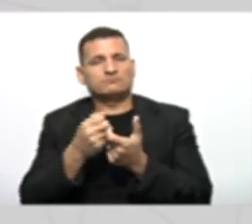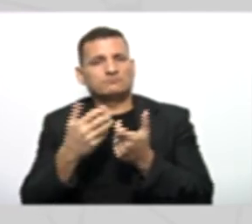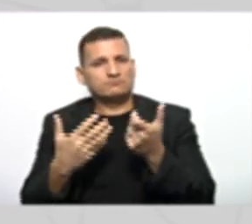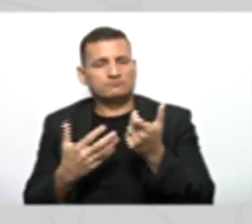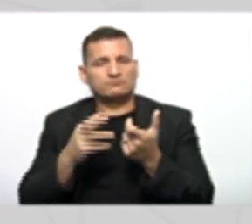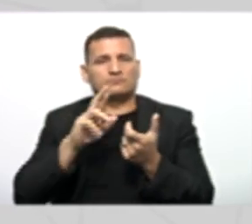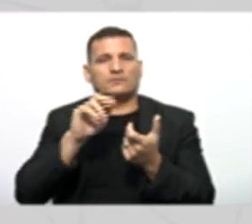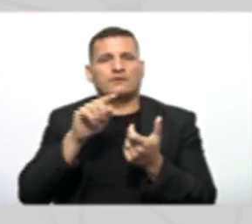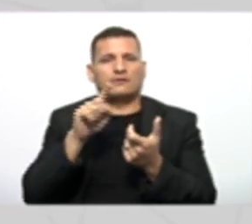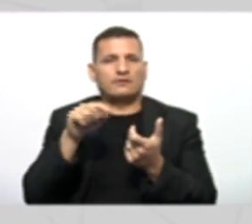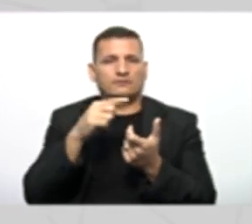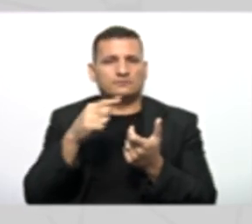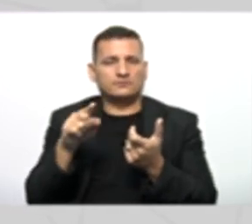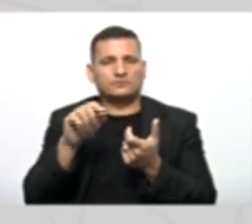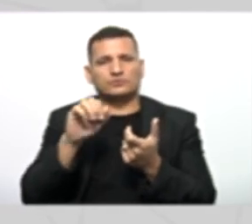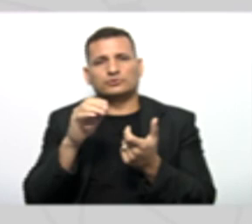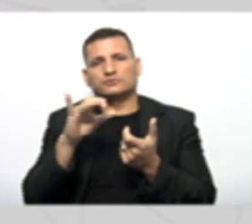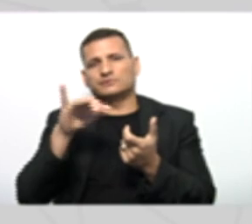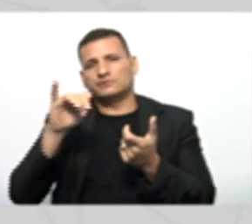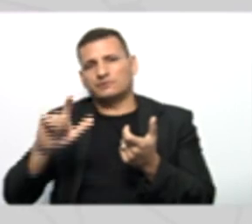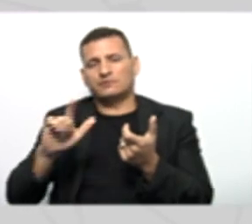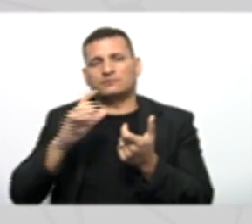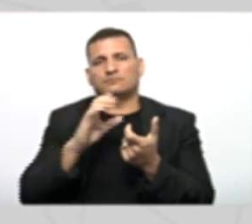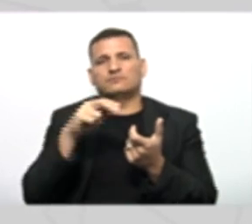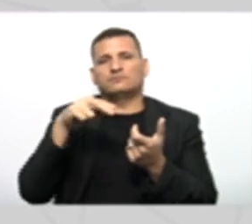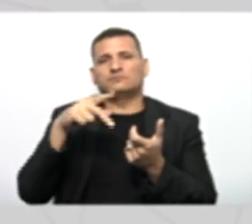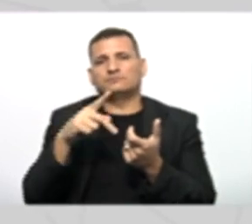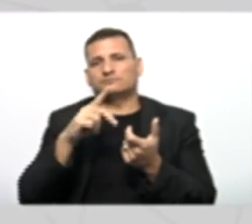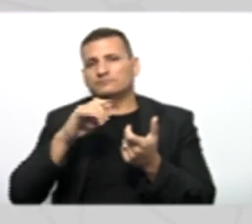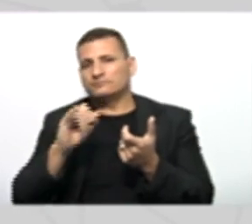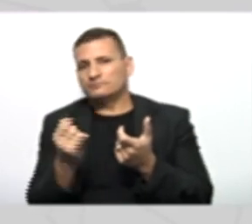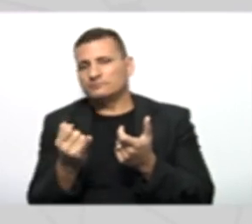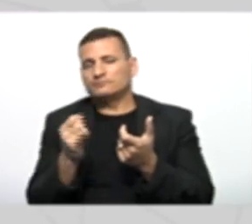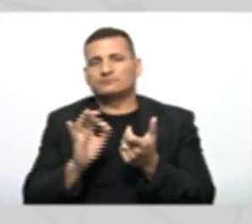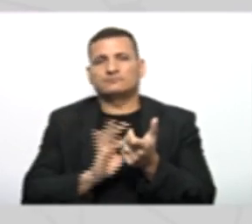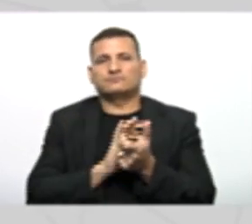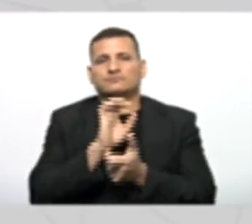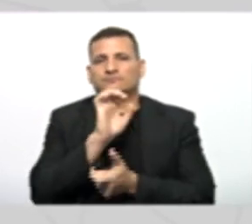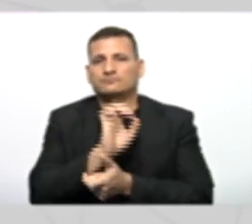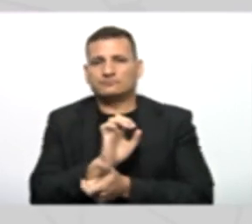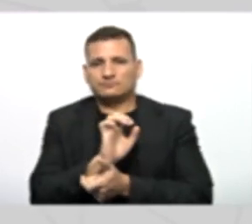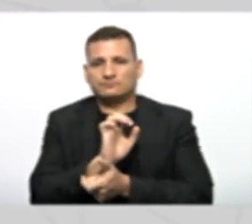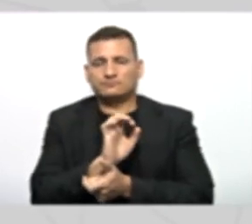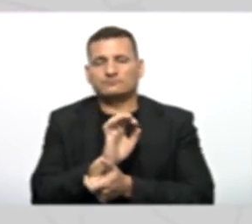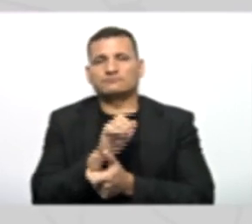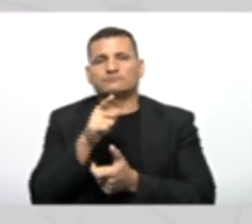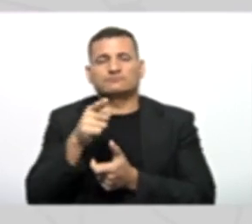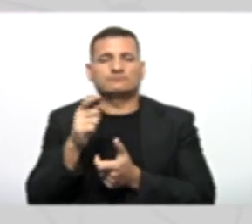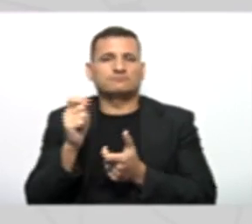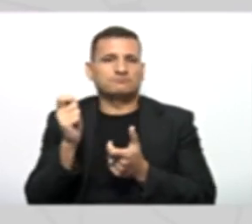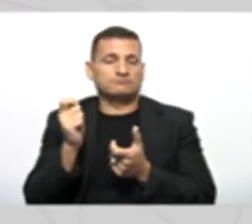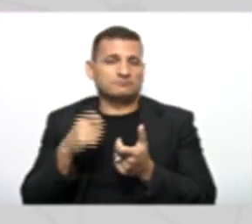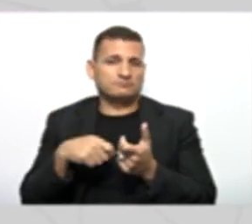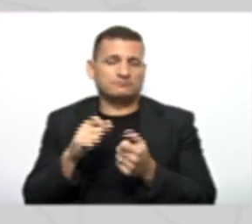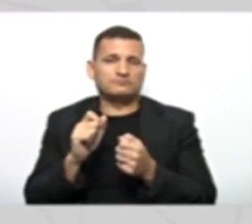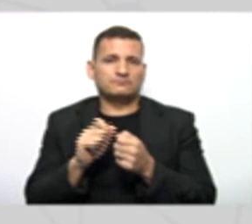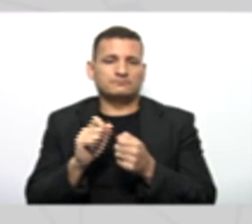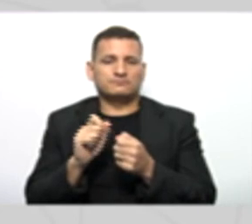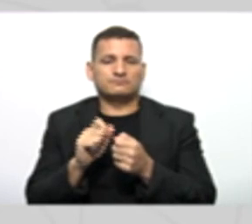social No caso Nome fantasia CNPJ Inscrição estadual Então você poderia Fazer Essa